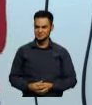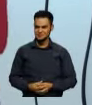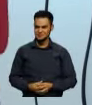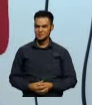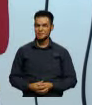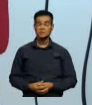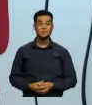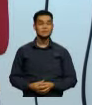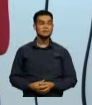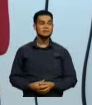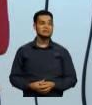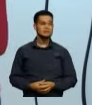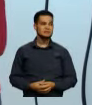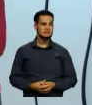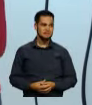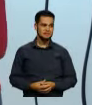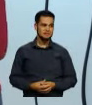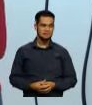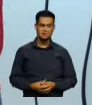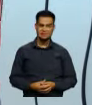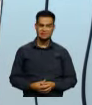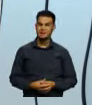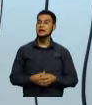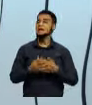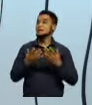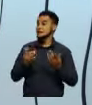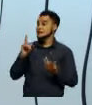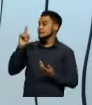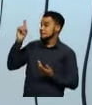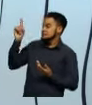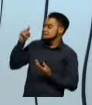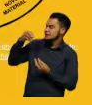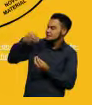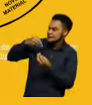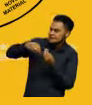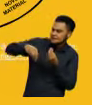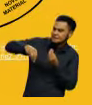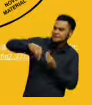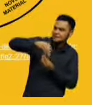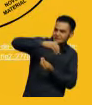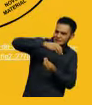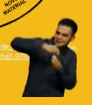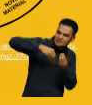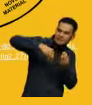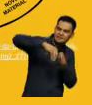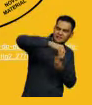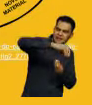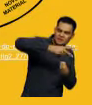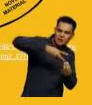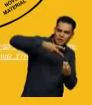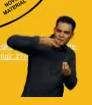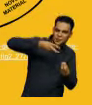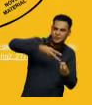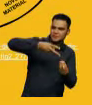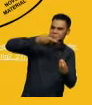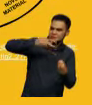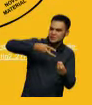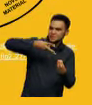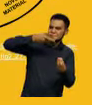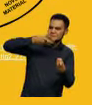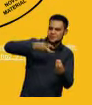E é nesse emaranhado de conhecimento que eu vou adquirindo aqui.